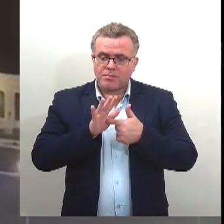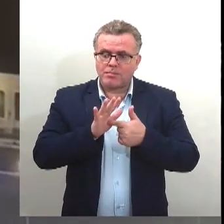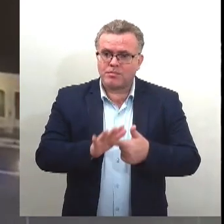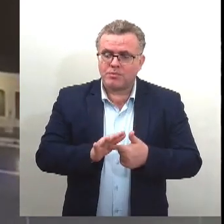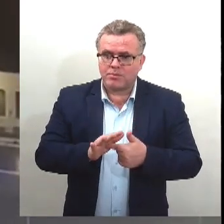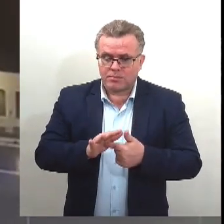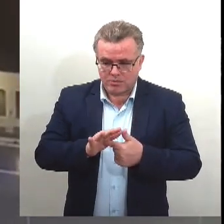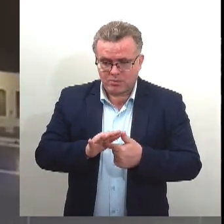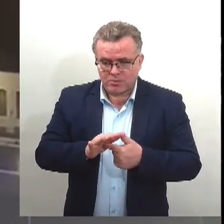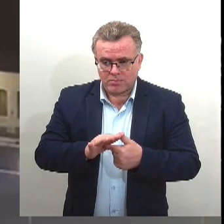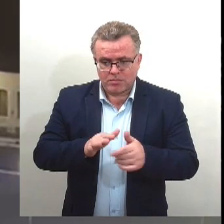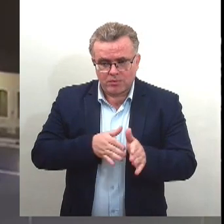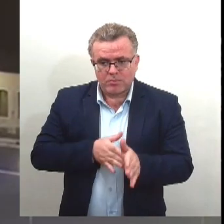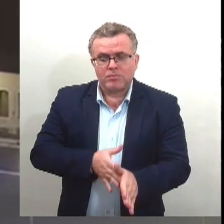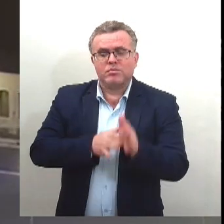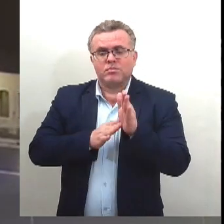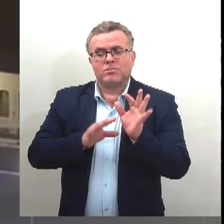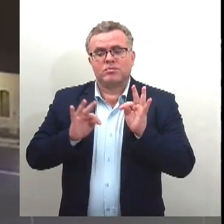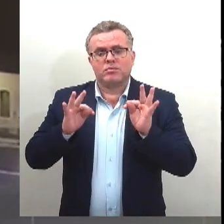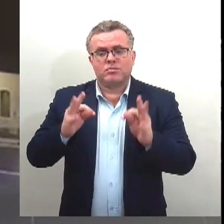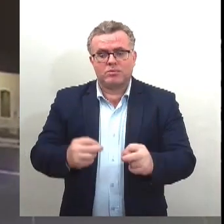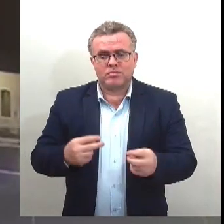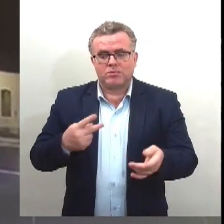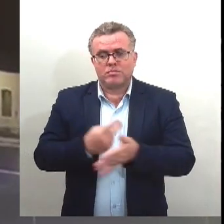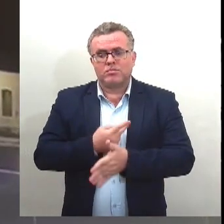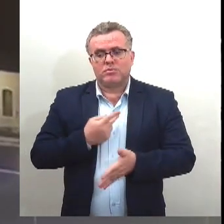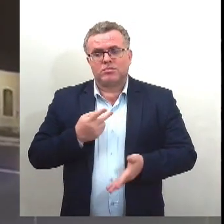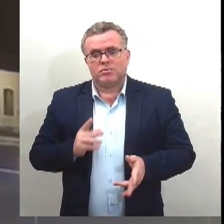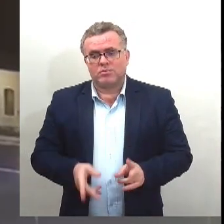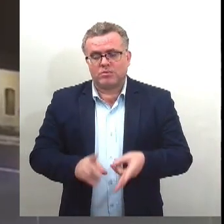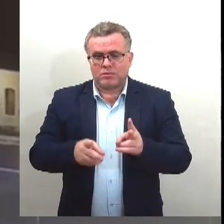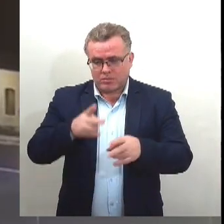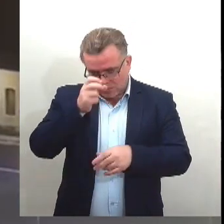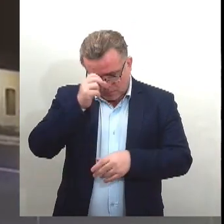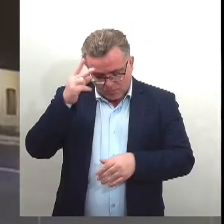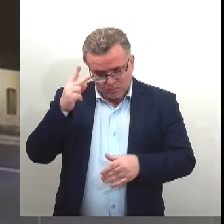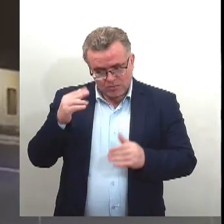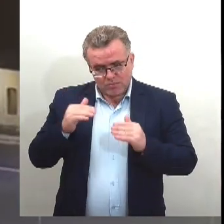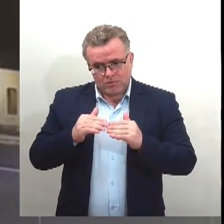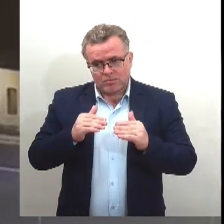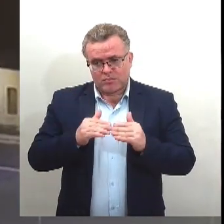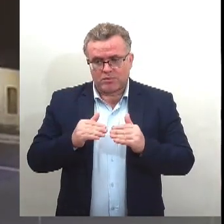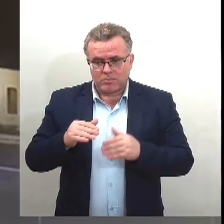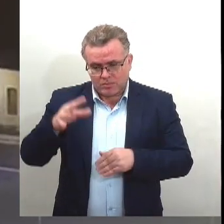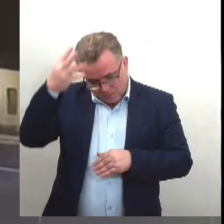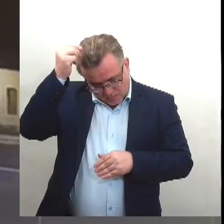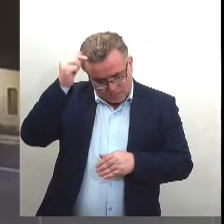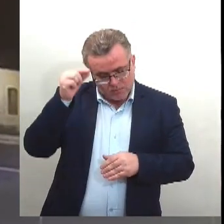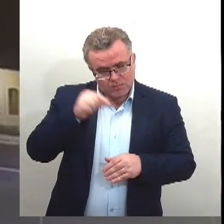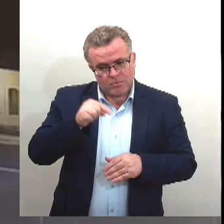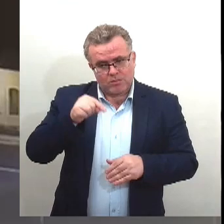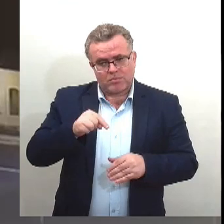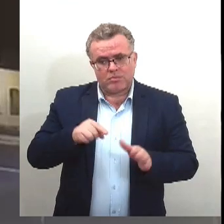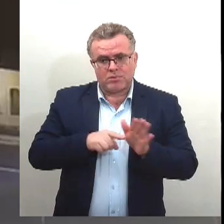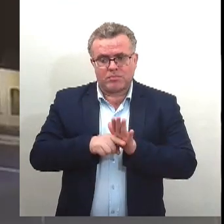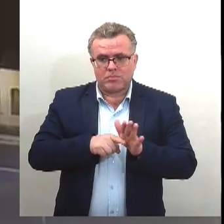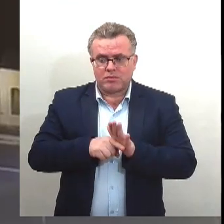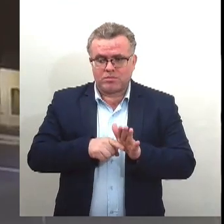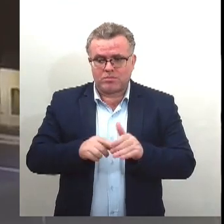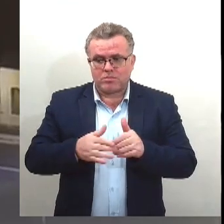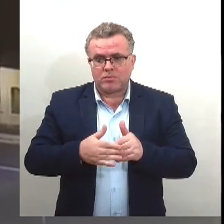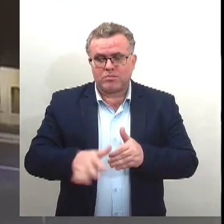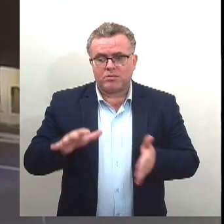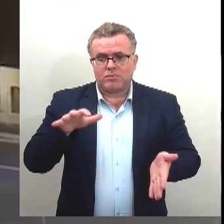onde todos os eventos realizados pela Prefeitura Municipal de São Cristóvão são consultados a partir do cadastro daqueles